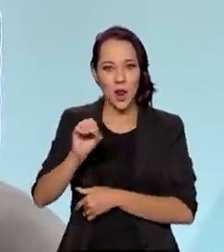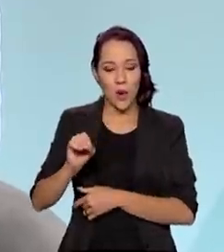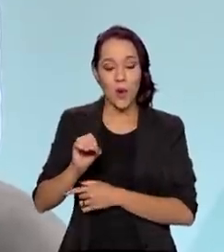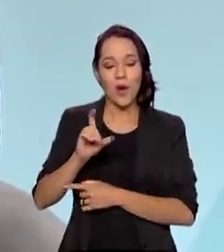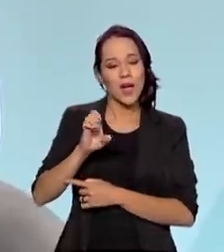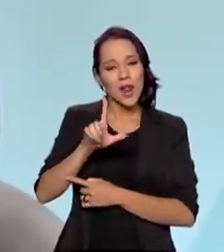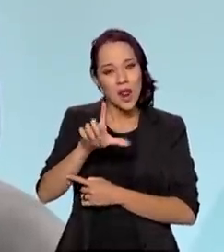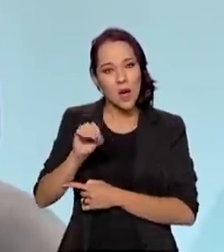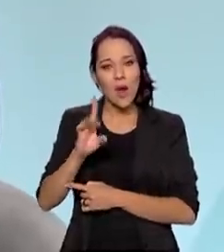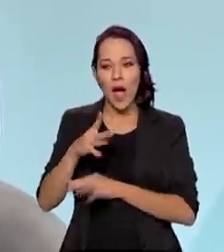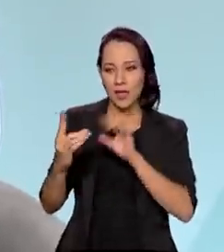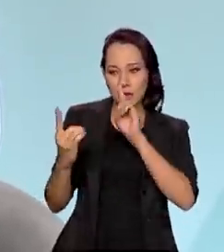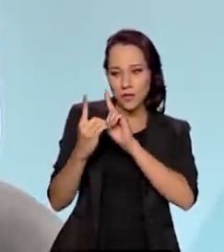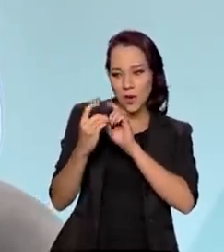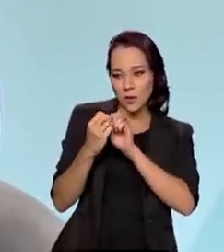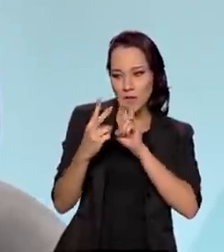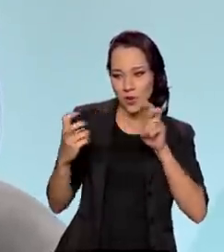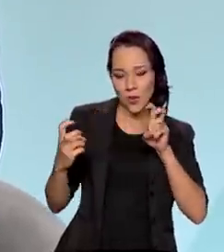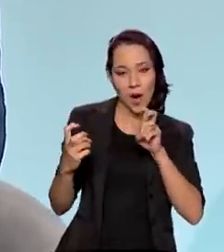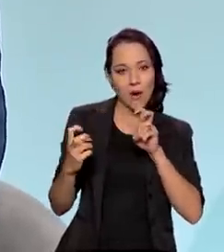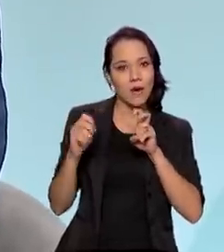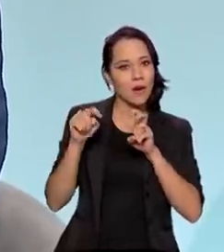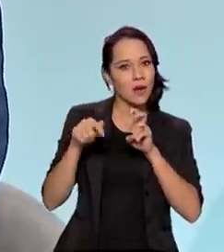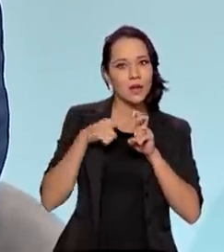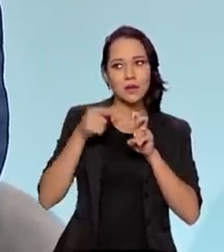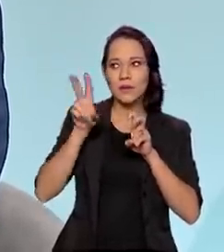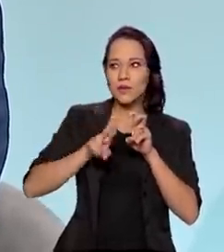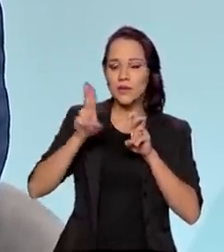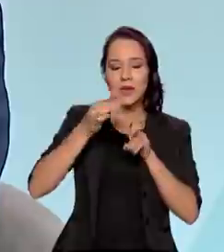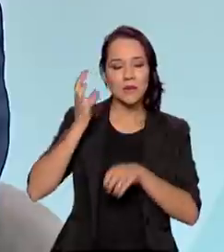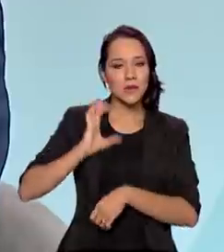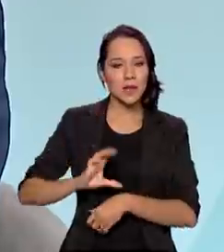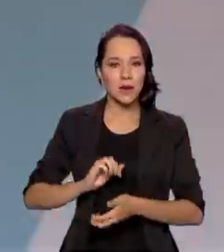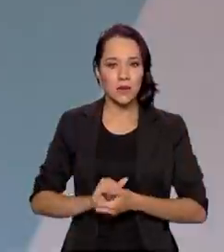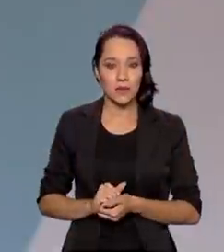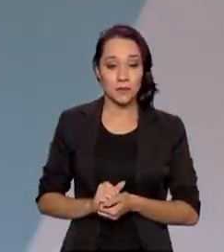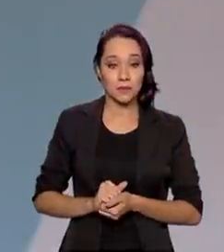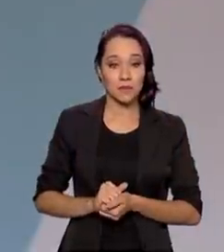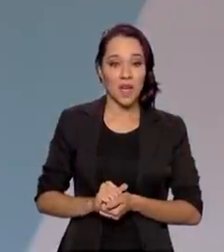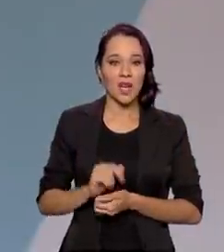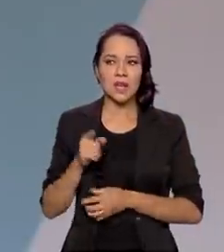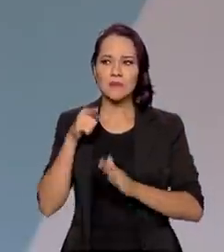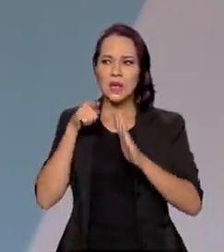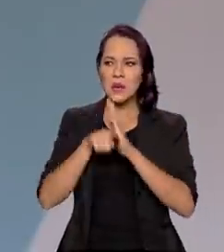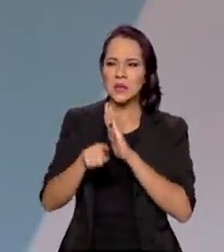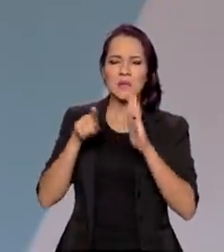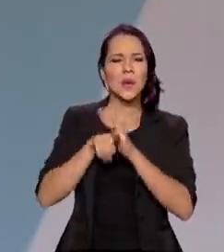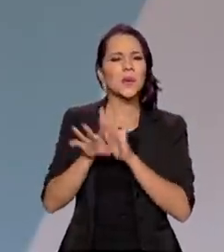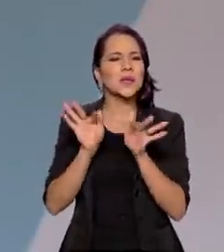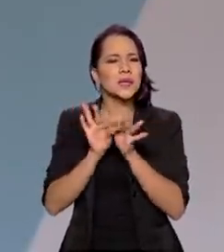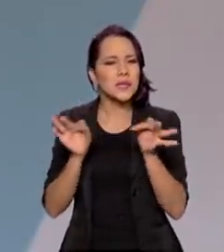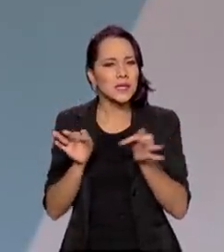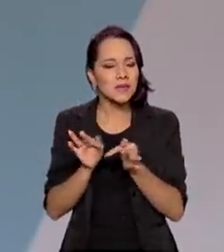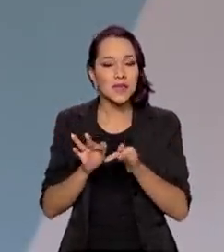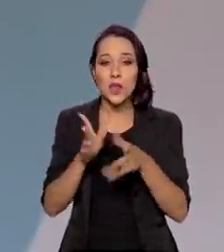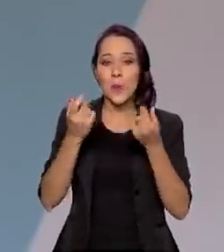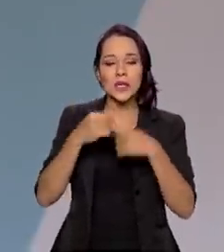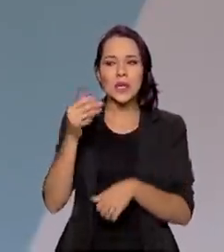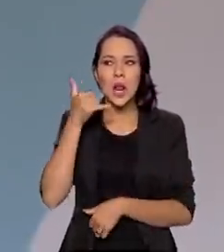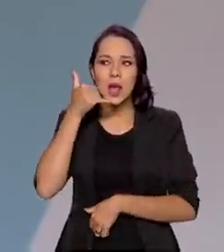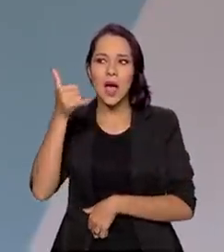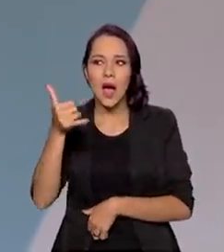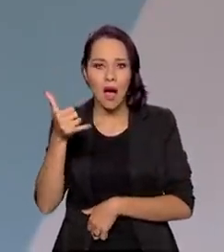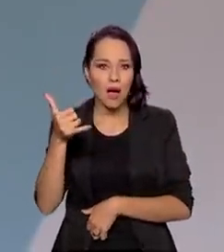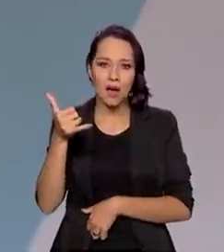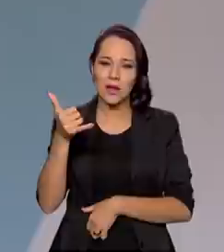Elô, ela faz um atendimento virtual e está sendo muito utilizada pelo cidadão. Aqueles questionamentos mais simples, você não precisa ligar